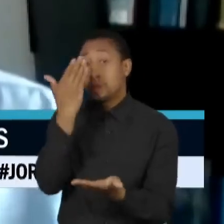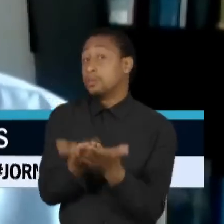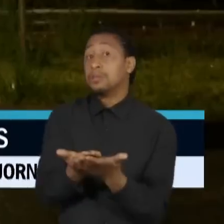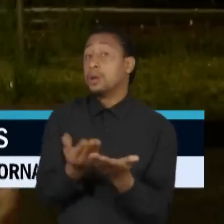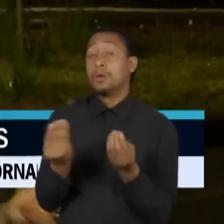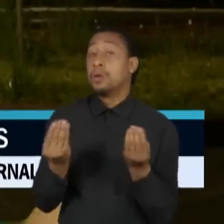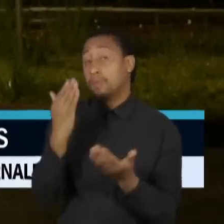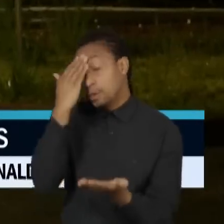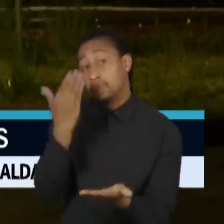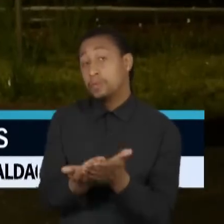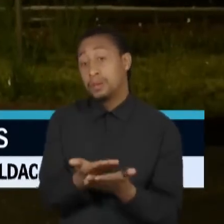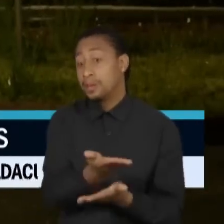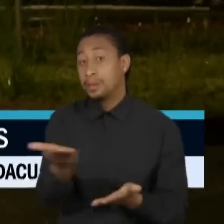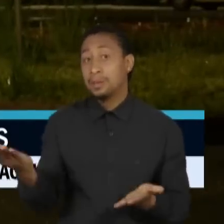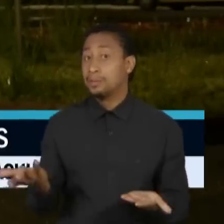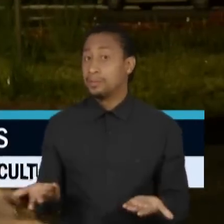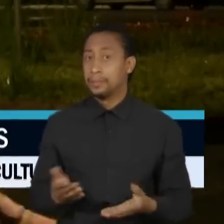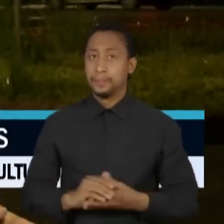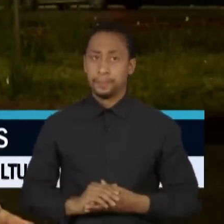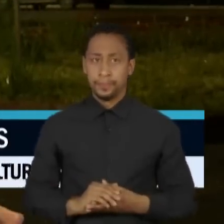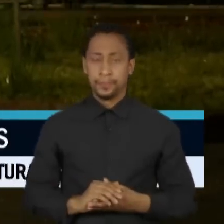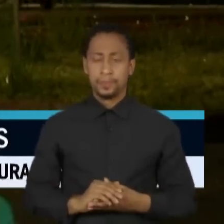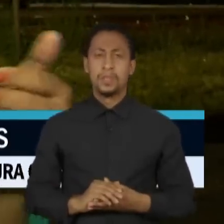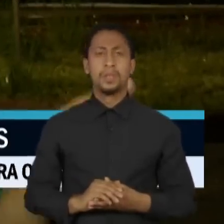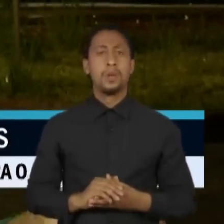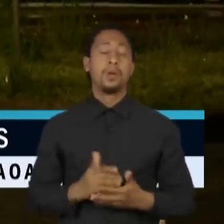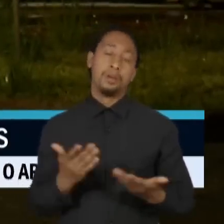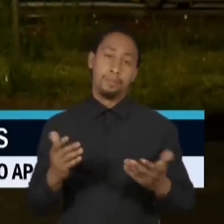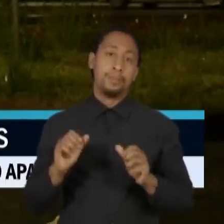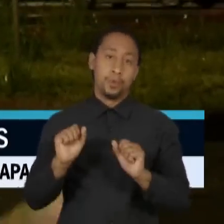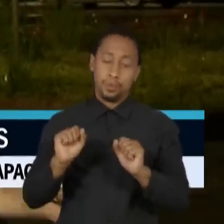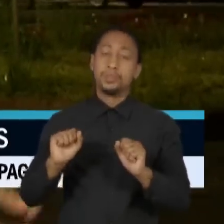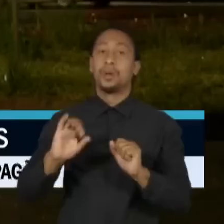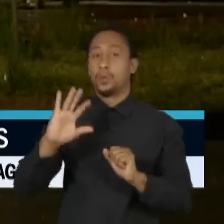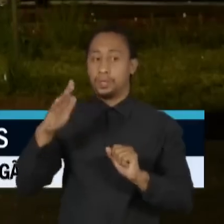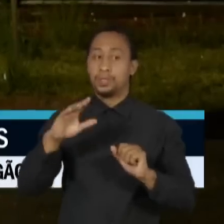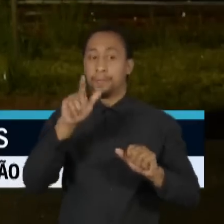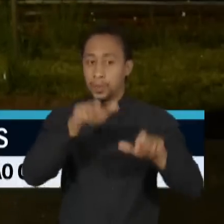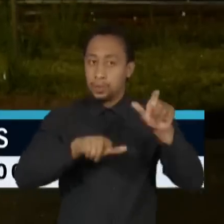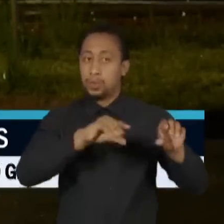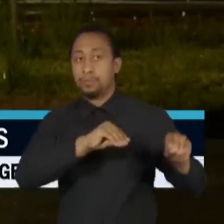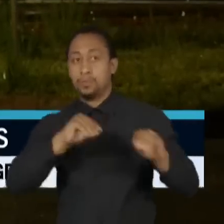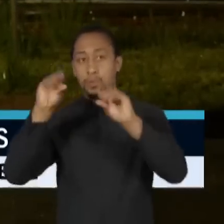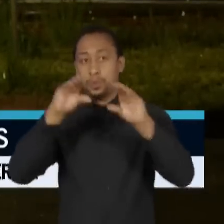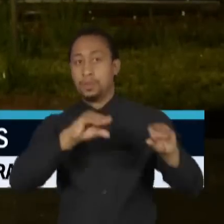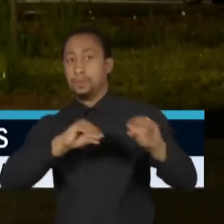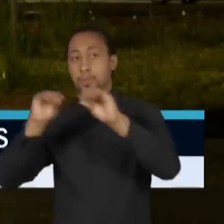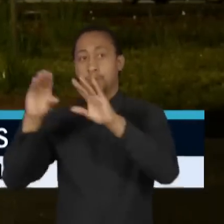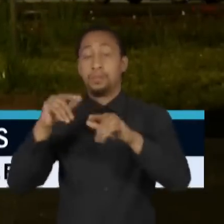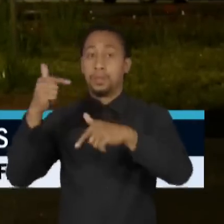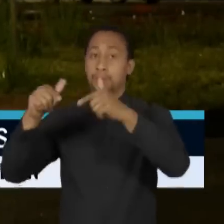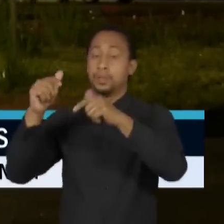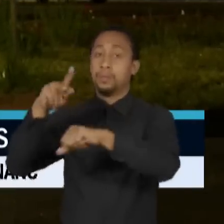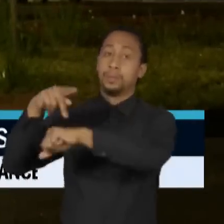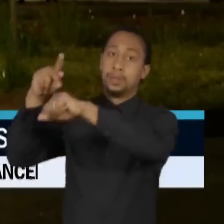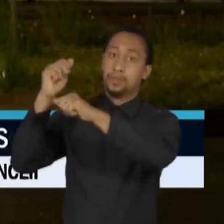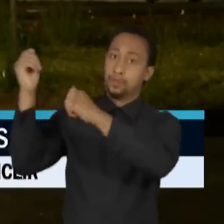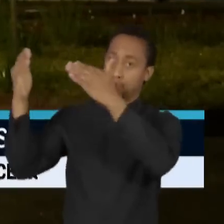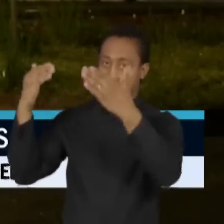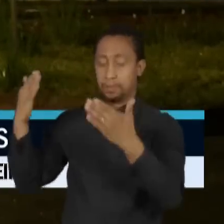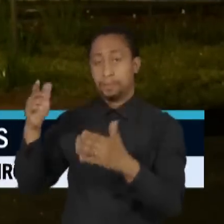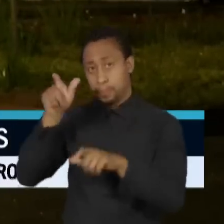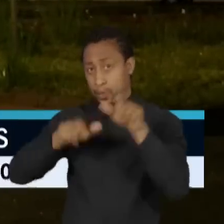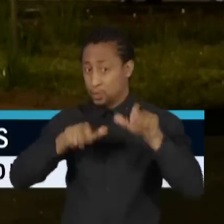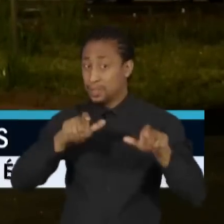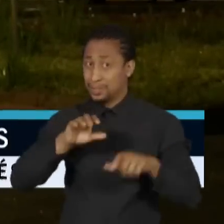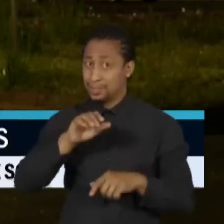interlocutores. Outros postos de trabalho podem ser criados fora do Brasil para receber integrantes do governo federal. A